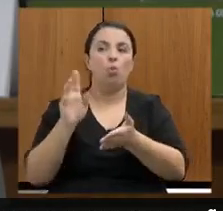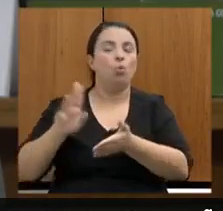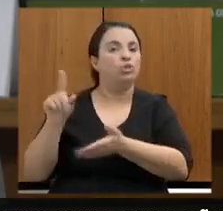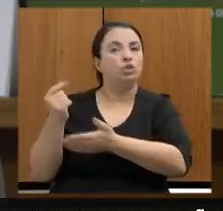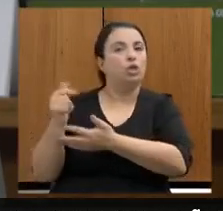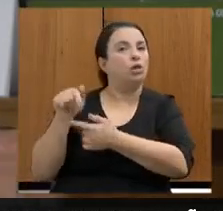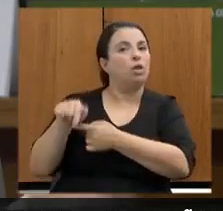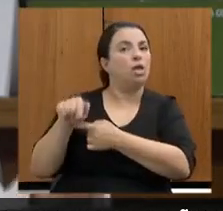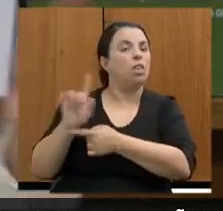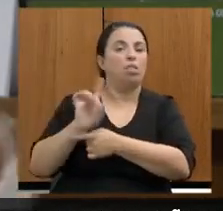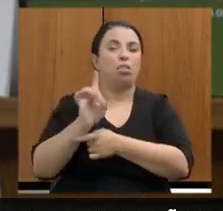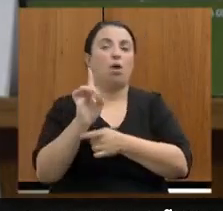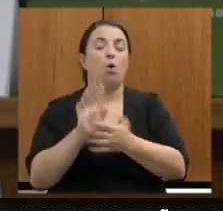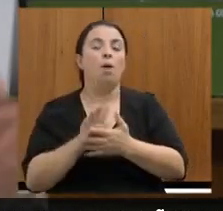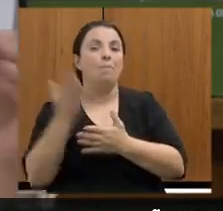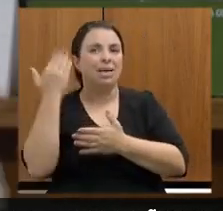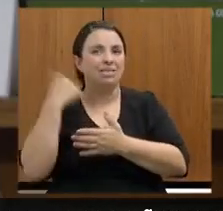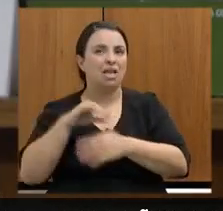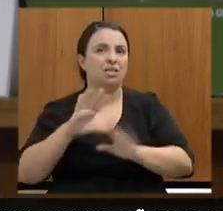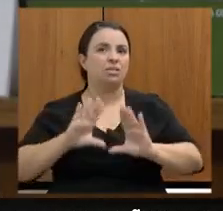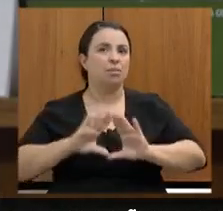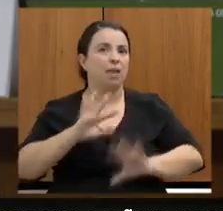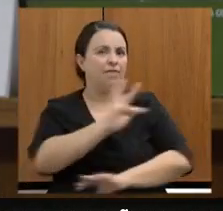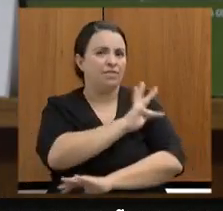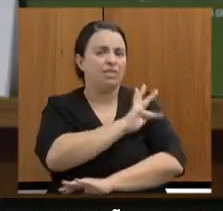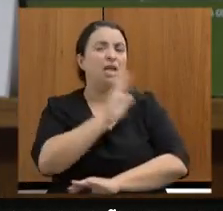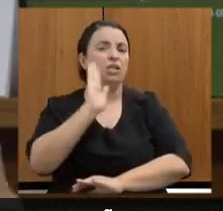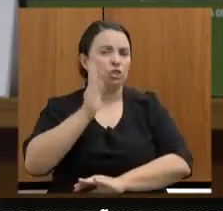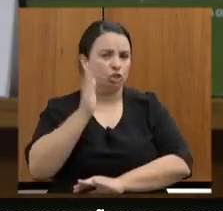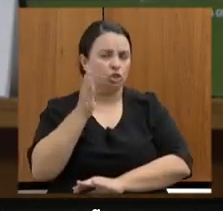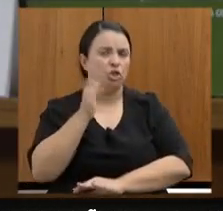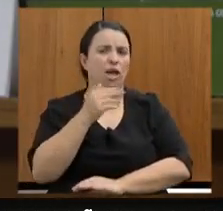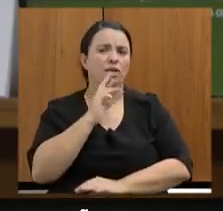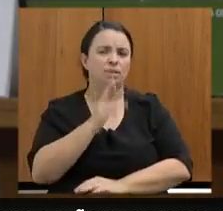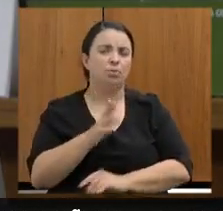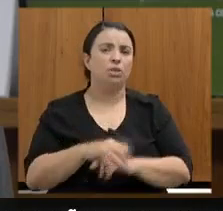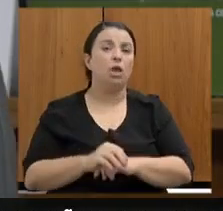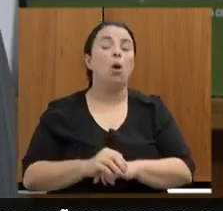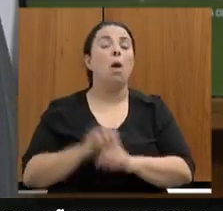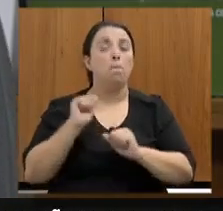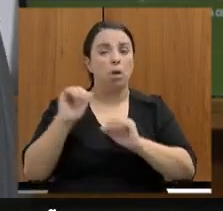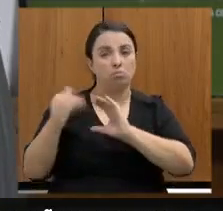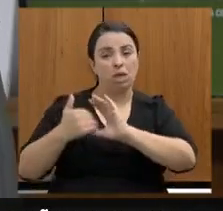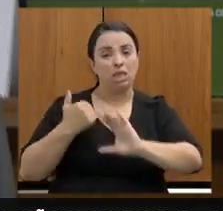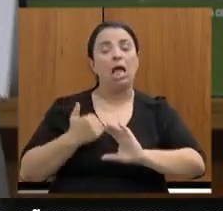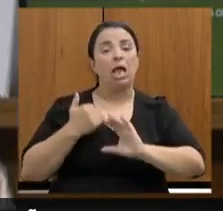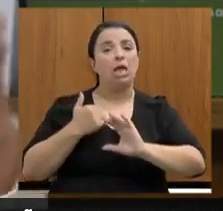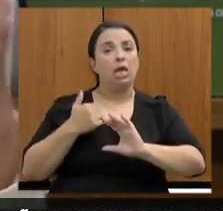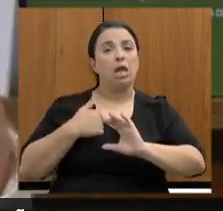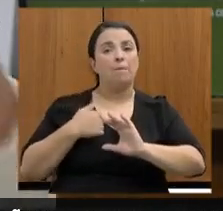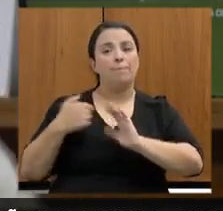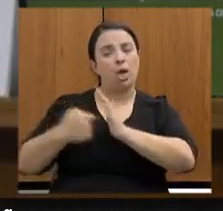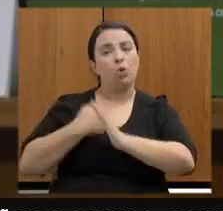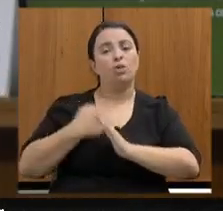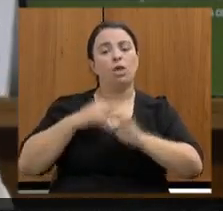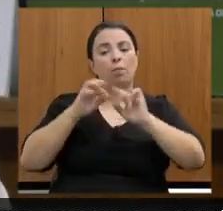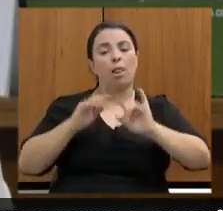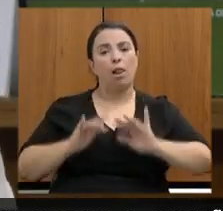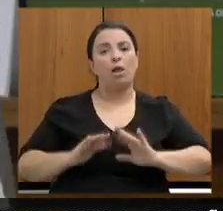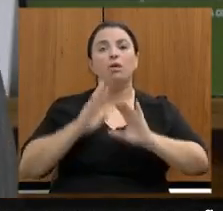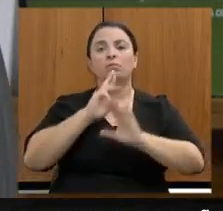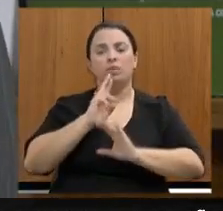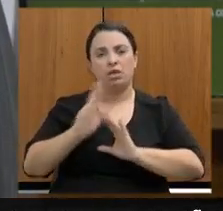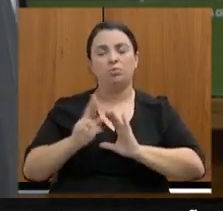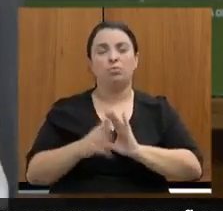último Assembleia Fiscaliza. Podem mandar, por favor, essa consulta que nós escrevemos e respondemos. Sobre mãos dadas, eu não tenho aqui comigo